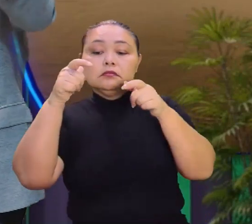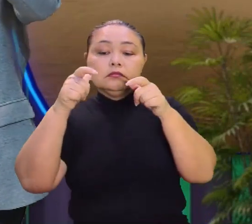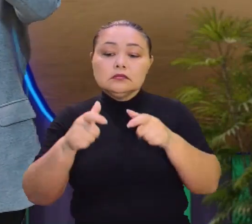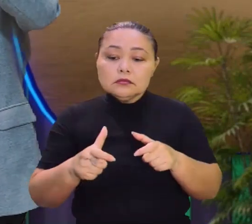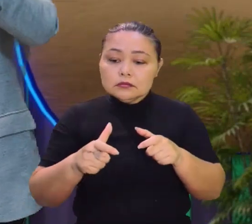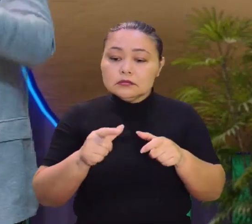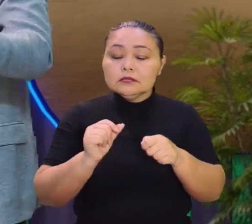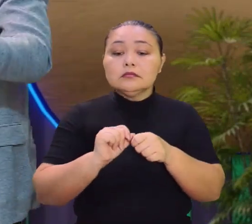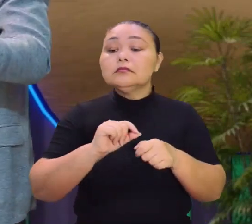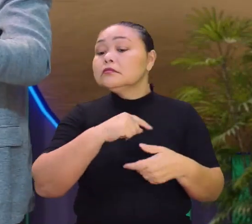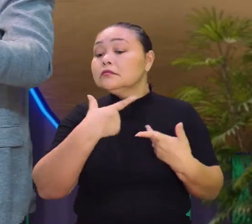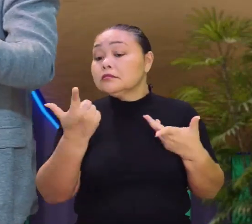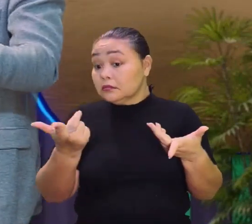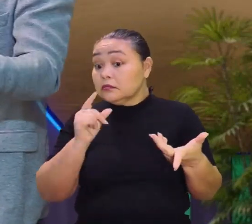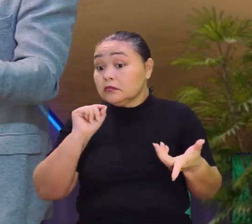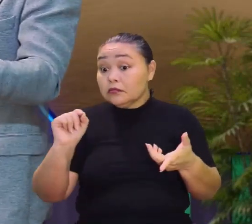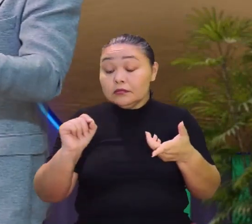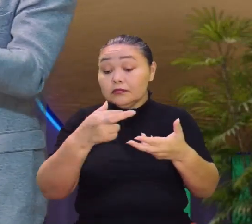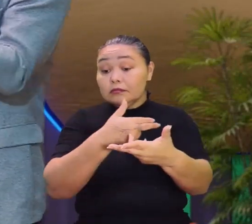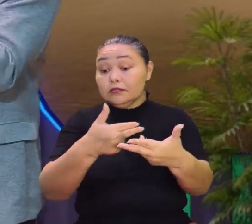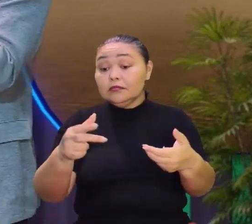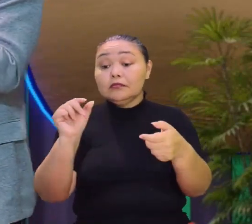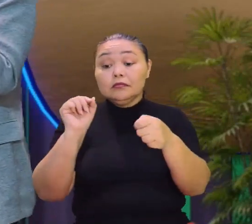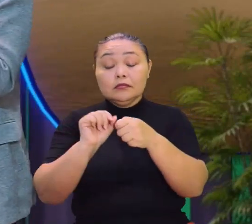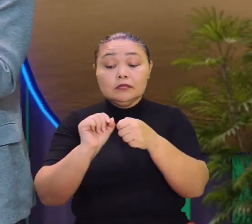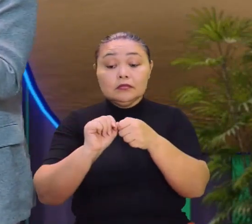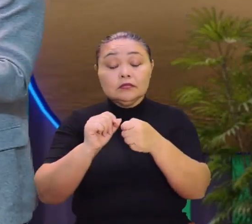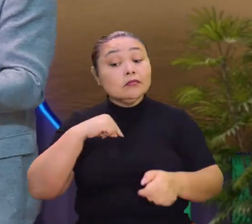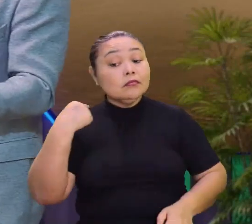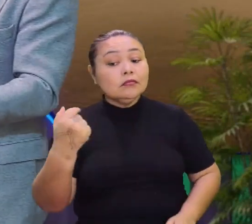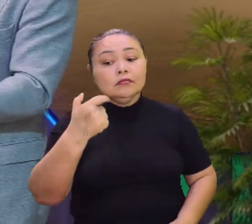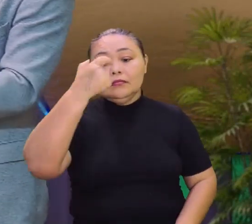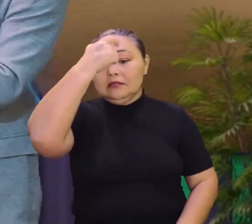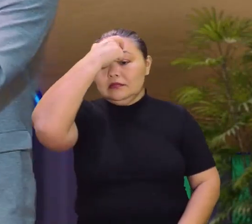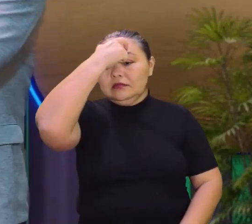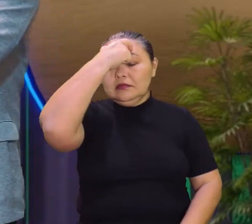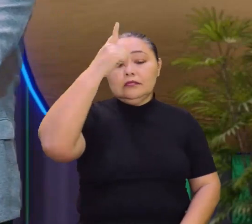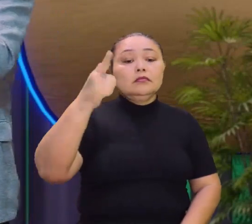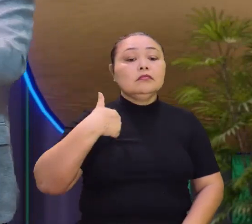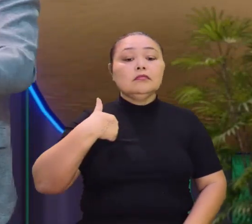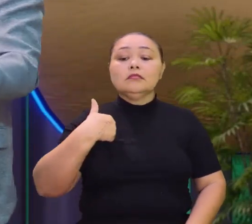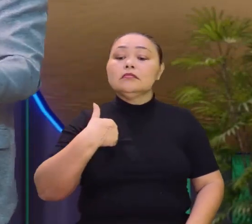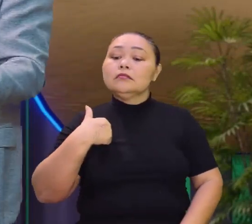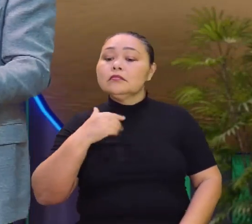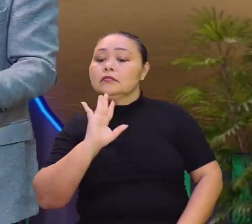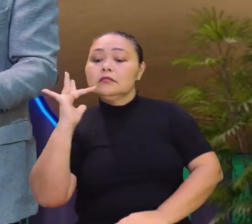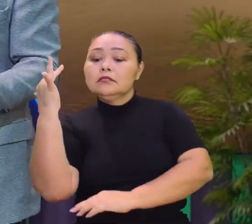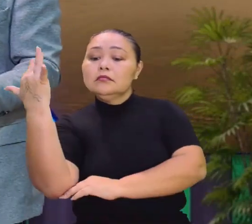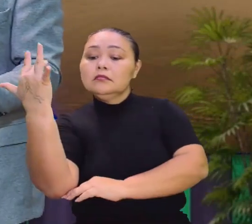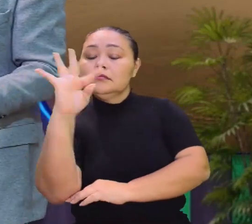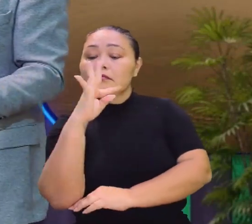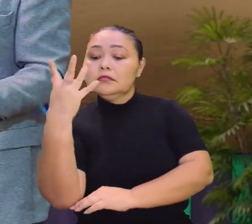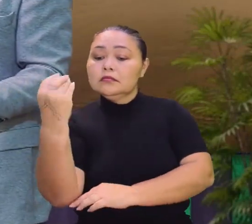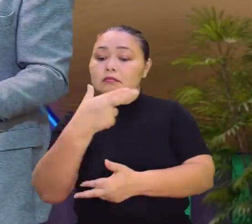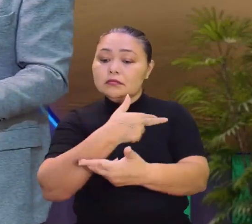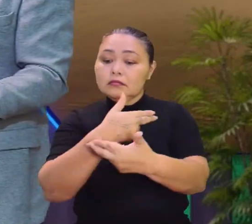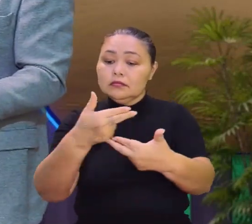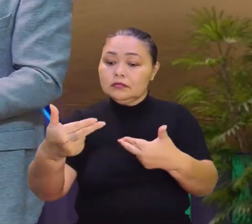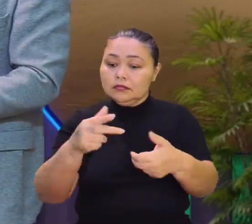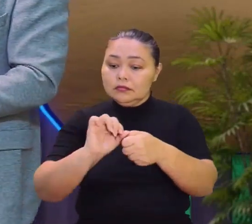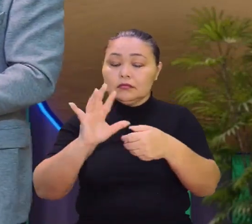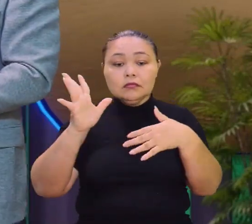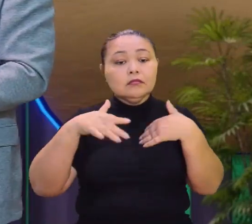sobre aquilo que a gente faz. Isso, a nossa consciência em relação ao meio ambiente e todos os recursos.